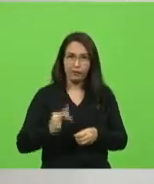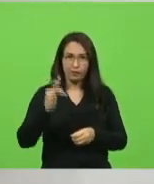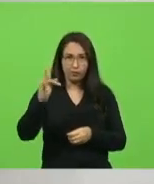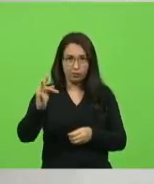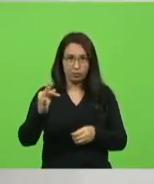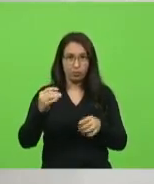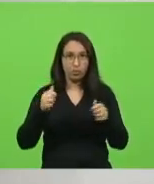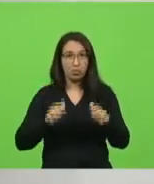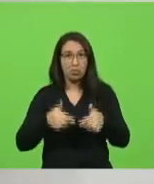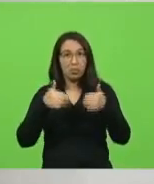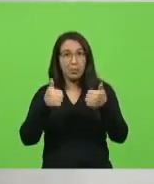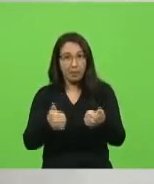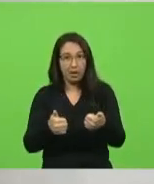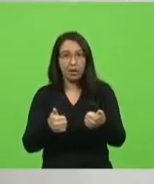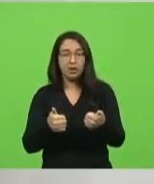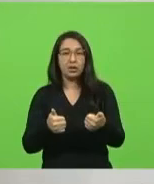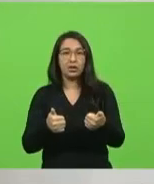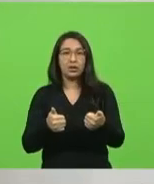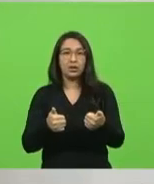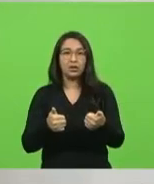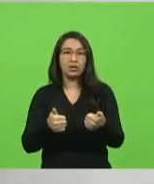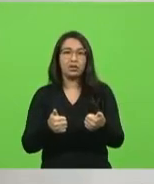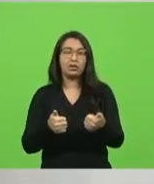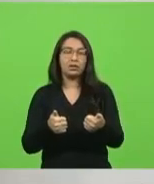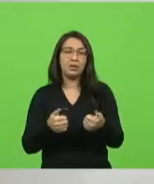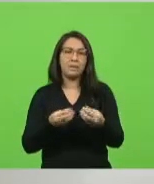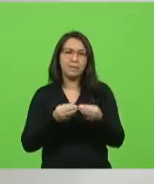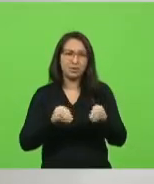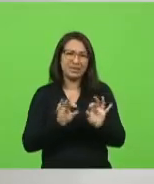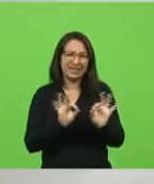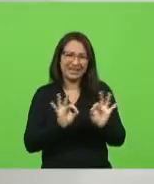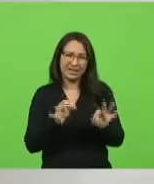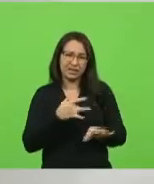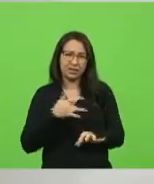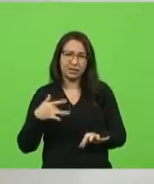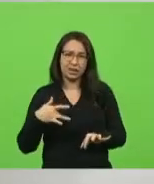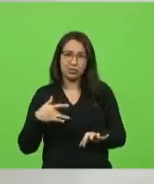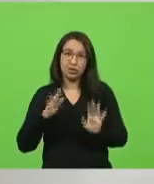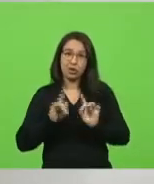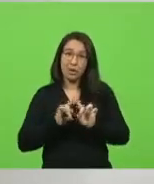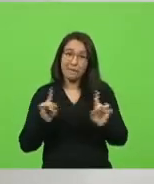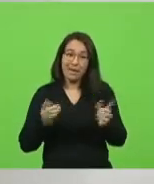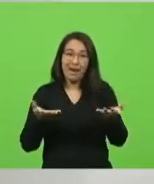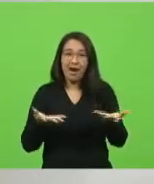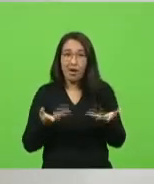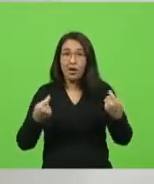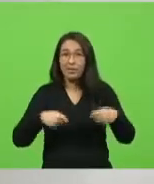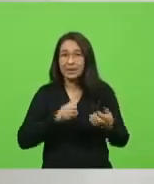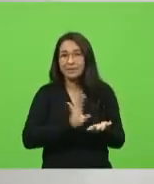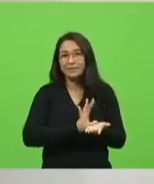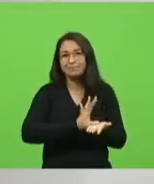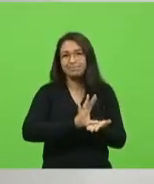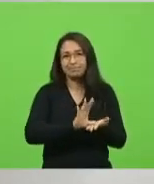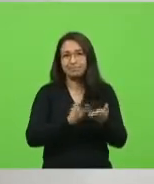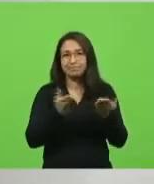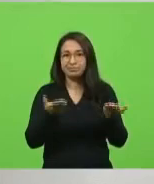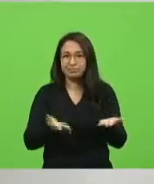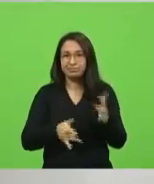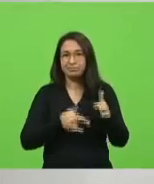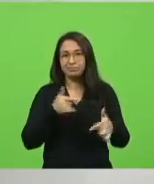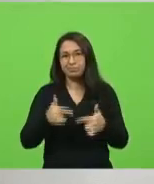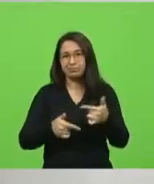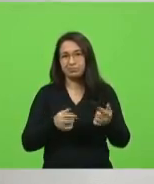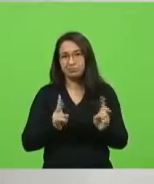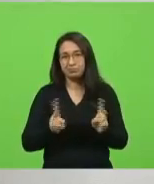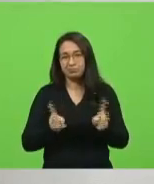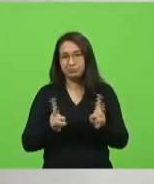dos catarinenses. Mas elas precisam se manter vivas e precisam de crédito para isso. E